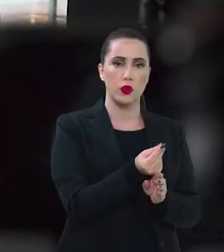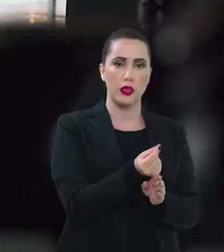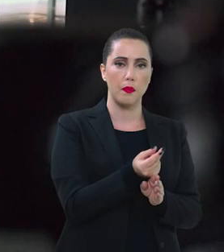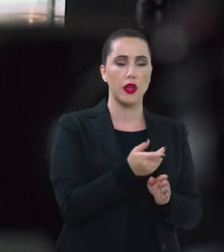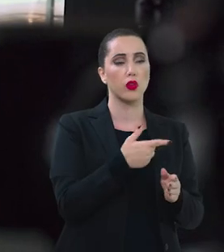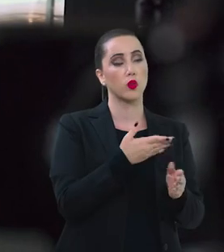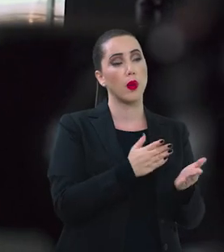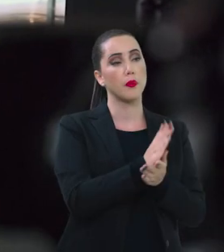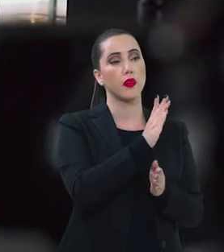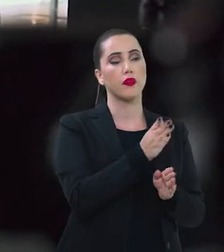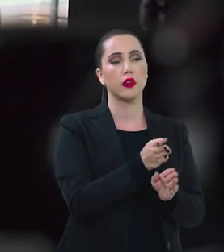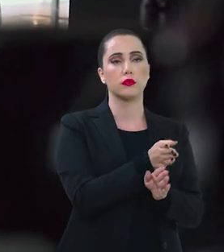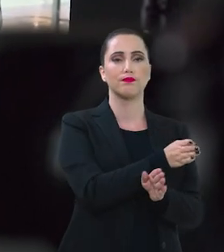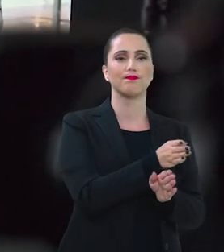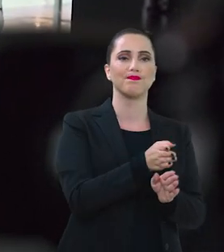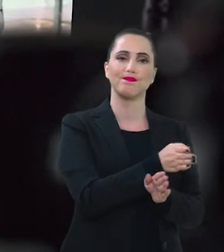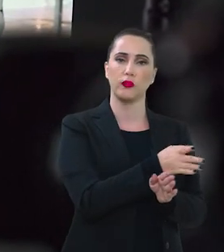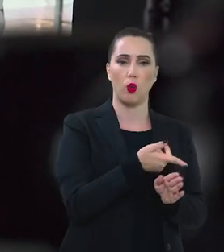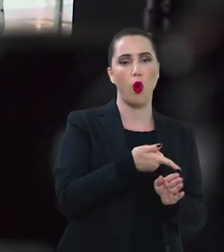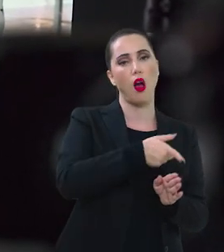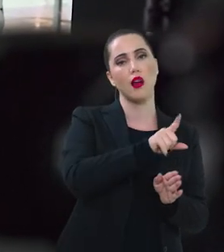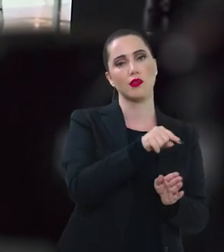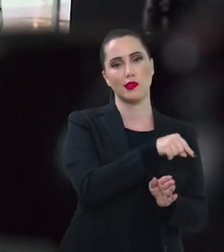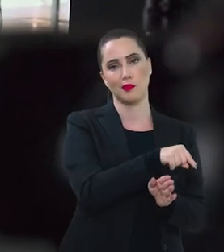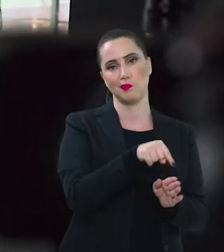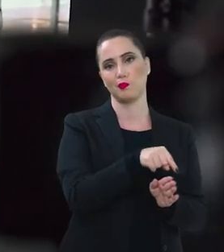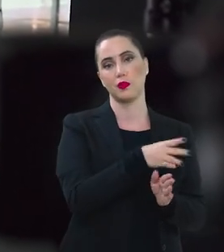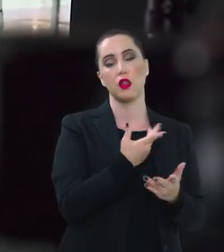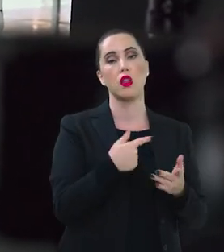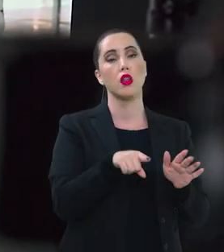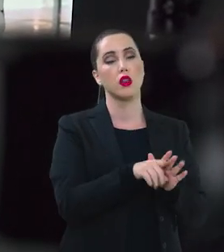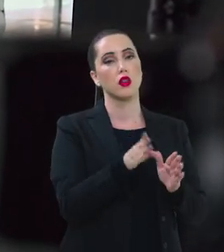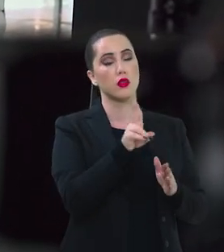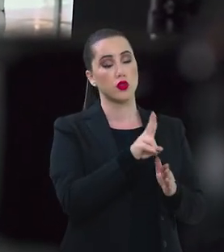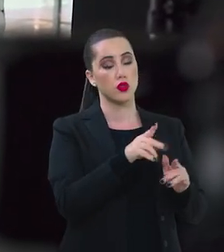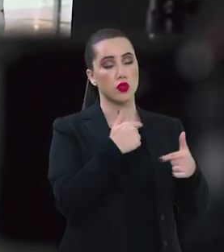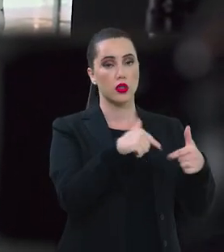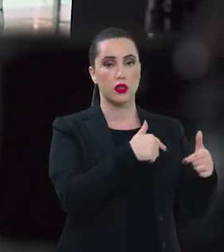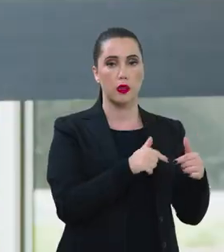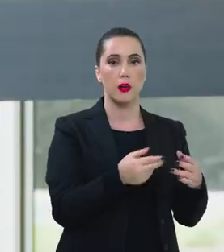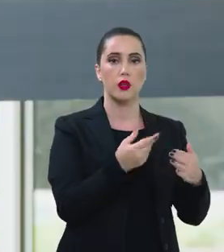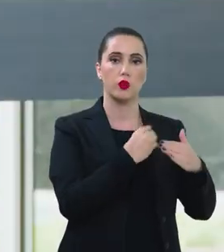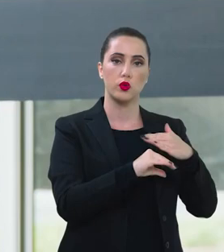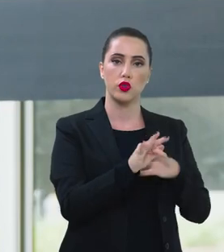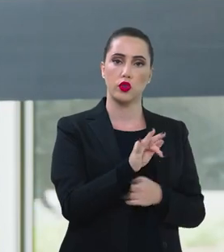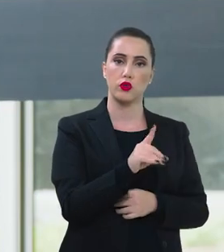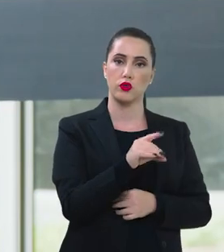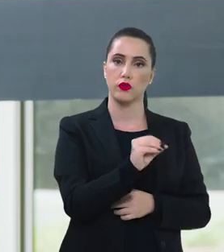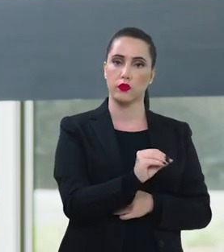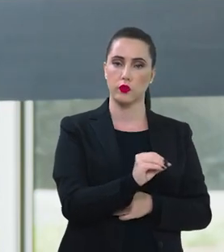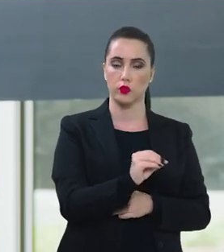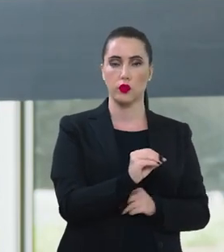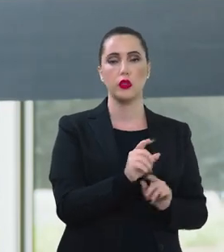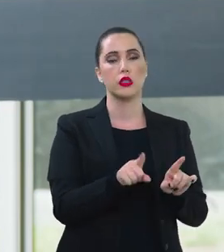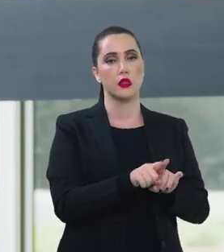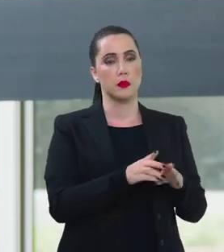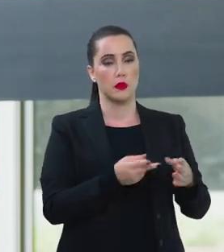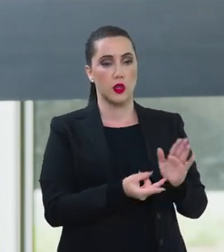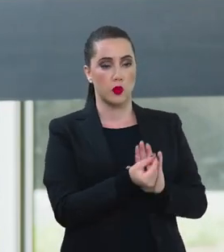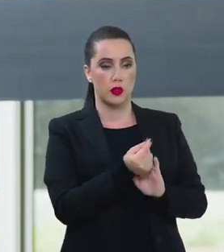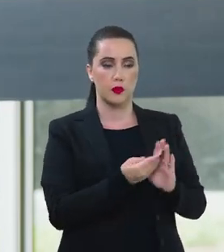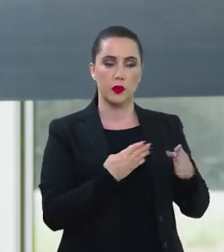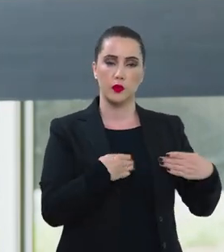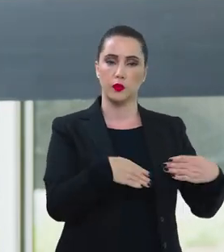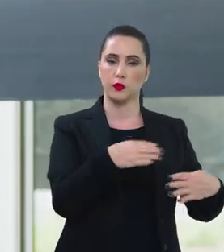aqui, a gente está trabalhando com o âmbito do que tem no Fundo de Segurança Pública, os fundos e o orçamento do Ministério da Justiça.